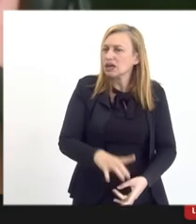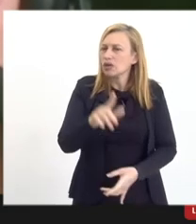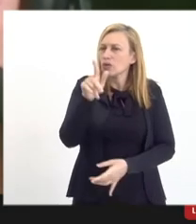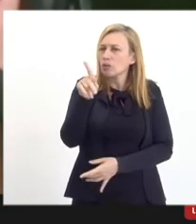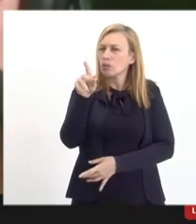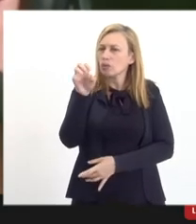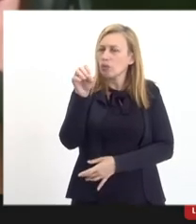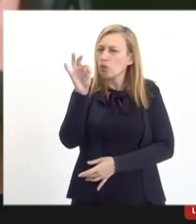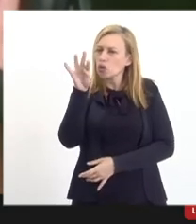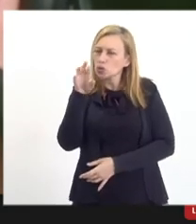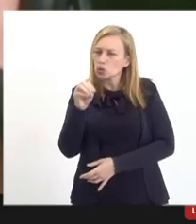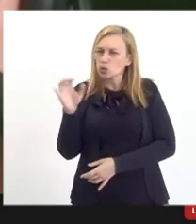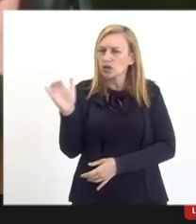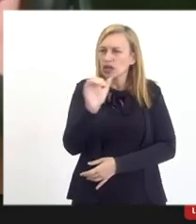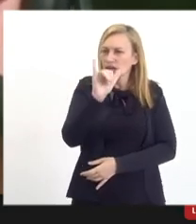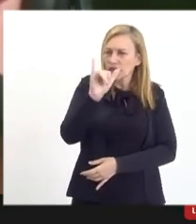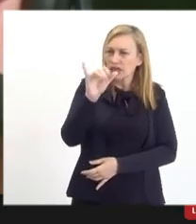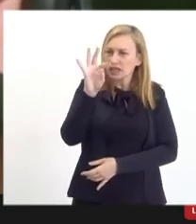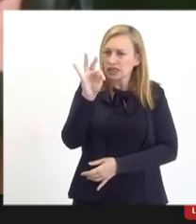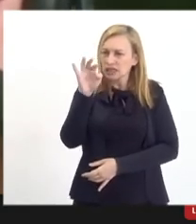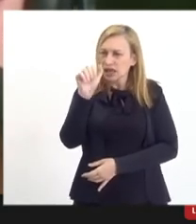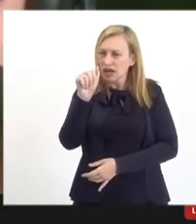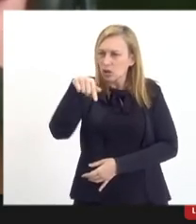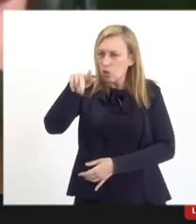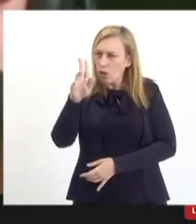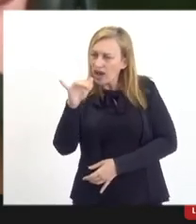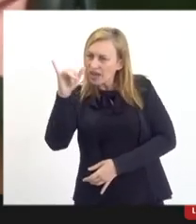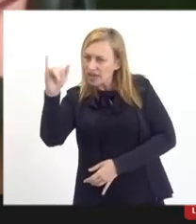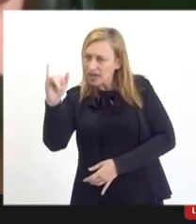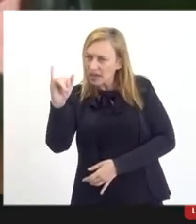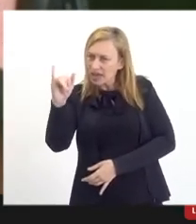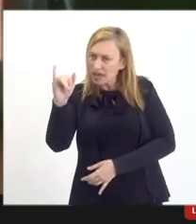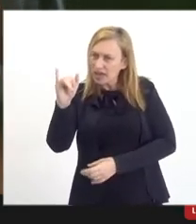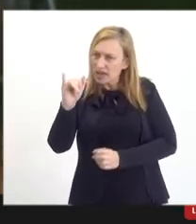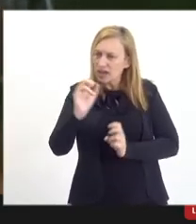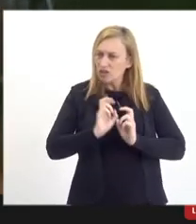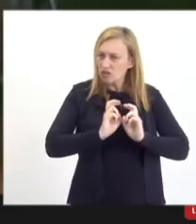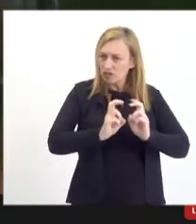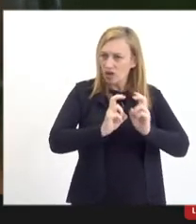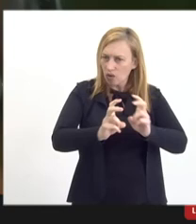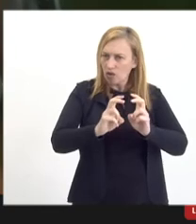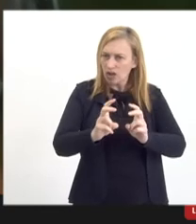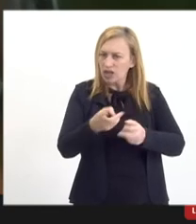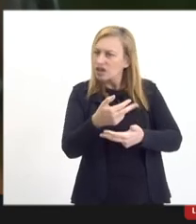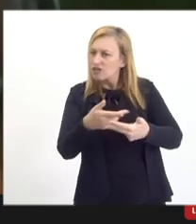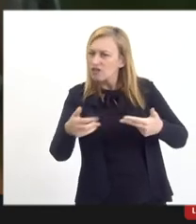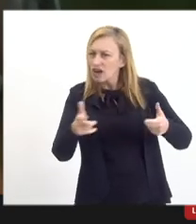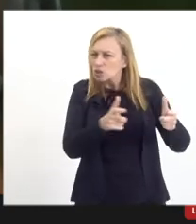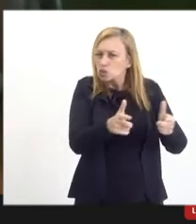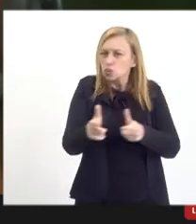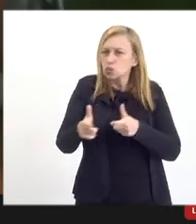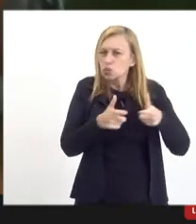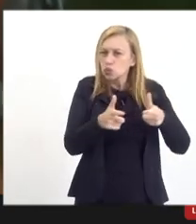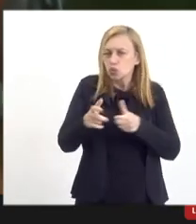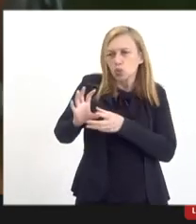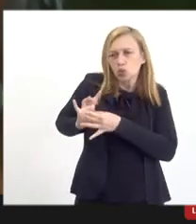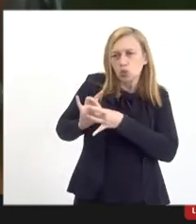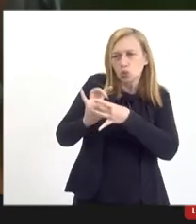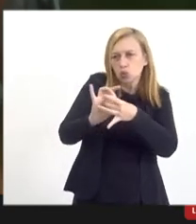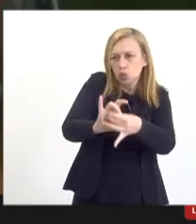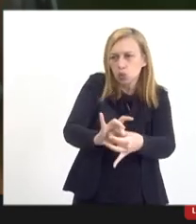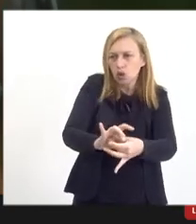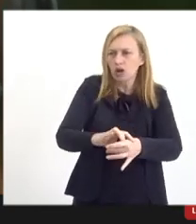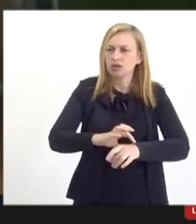Itaguaí com o Porto do Açú, por via ferroviária, e são pequenos trechos a complementar.